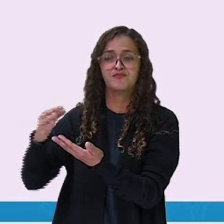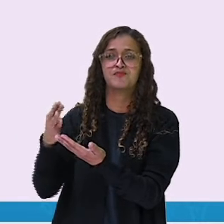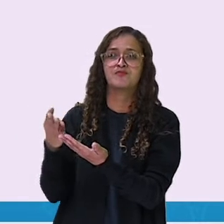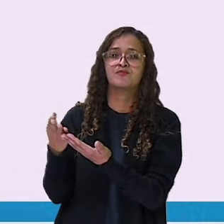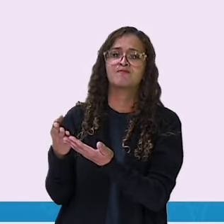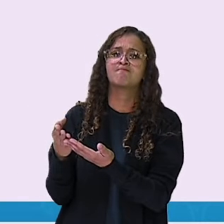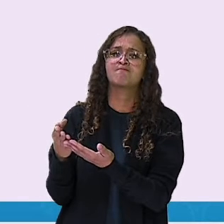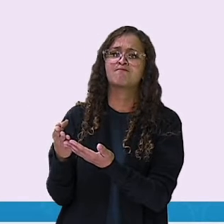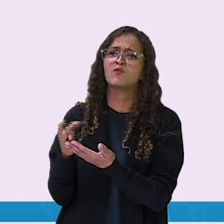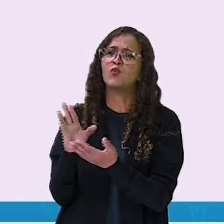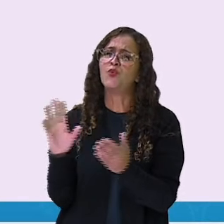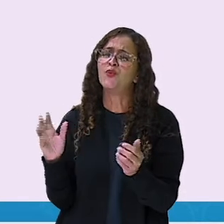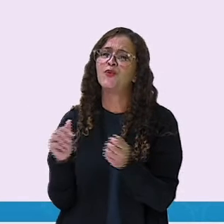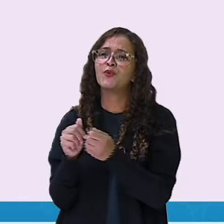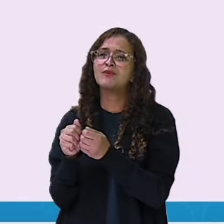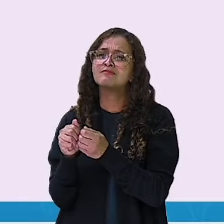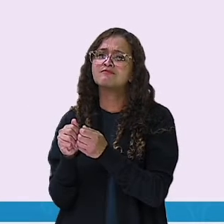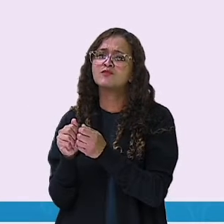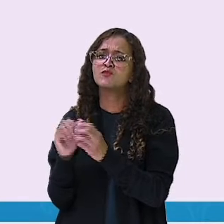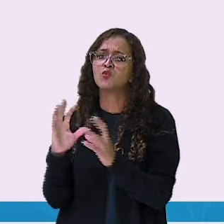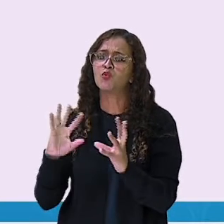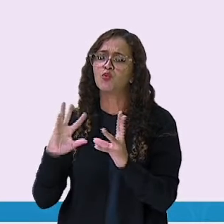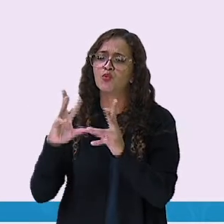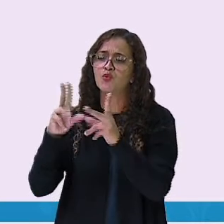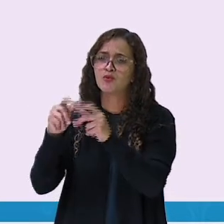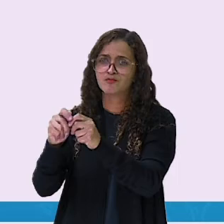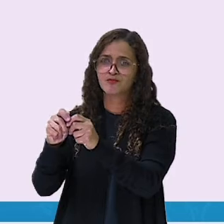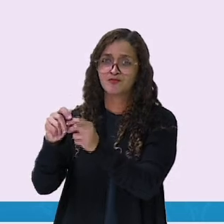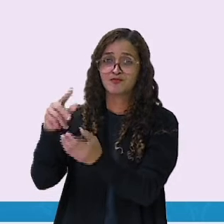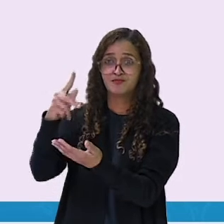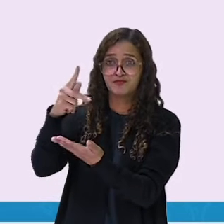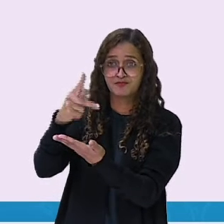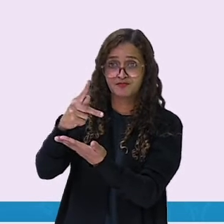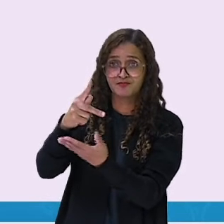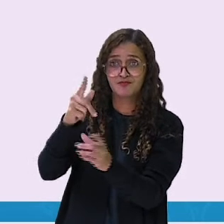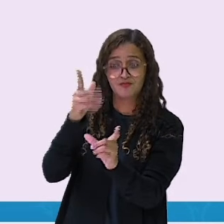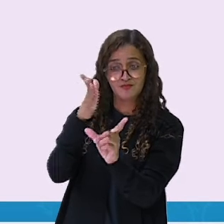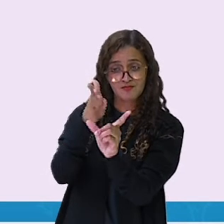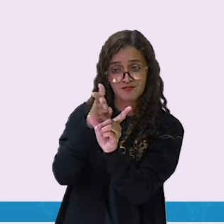Vamos juntar tudo? Sílaba pá